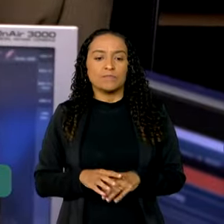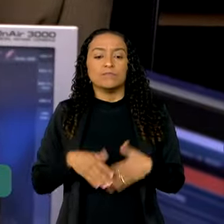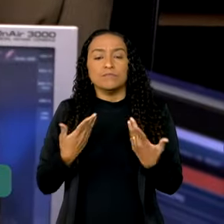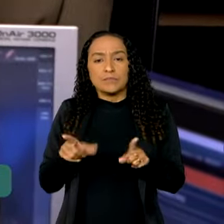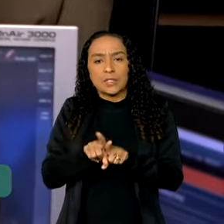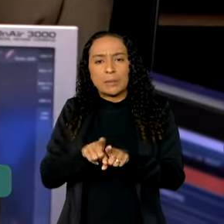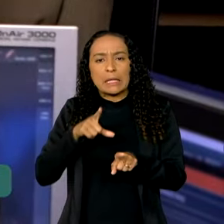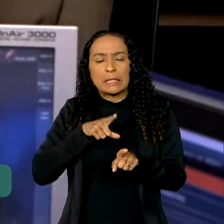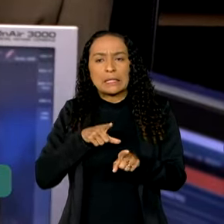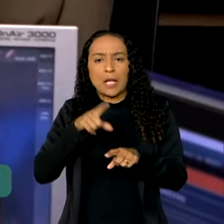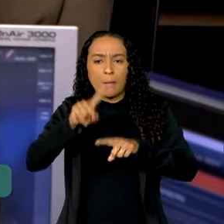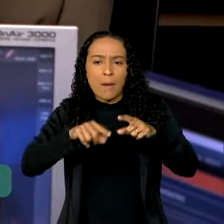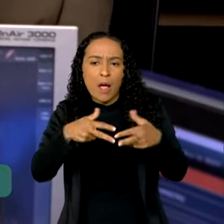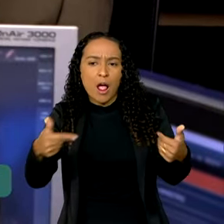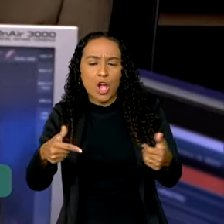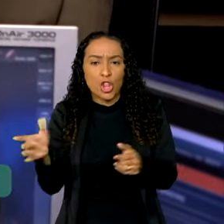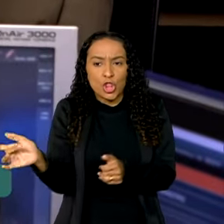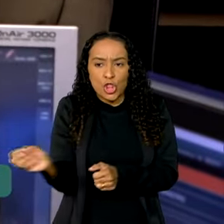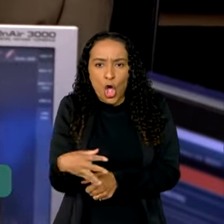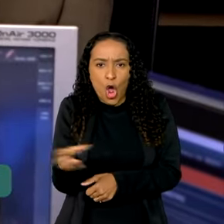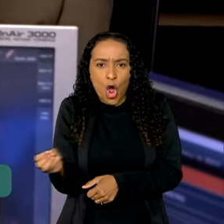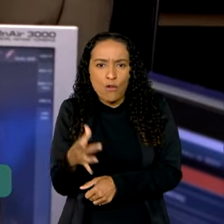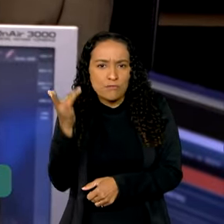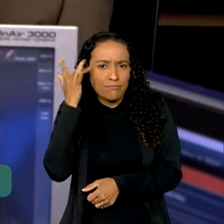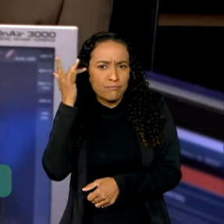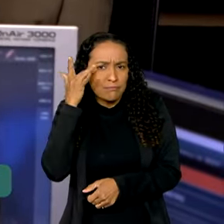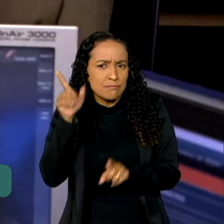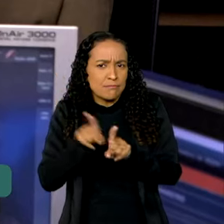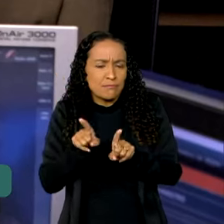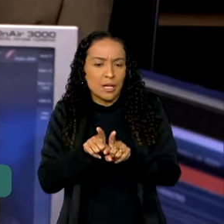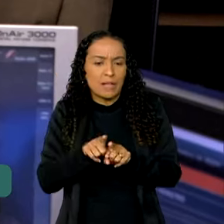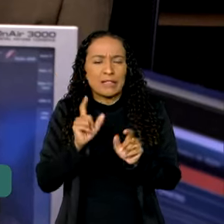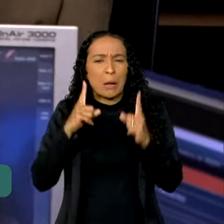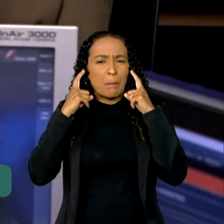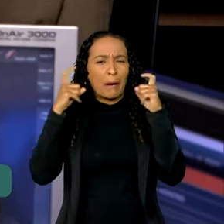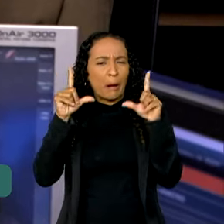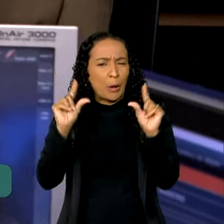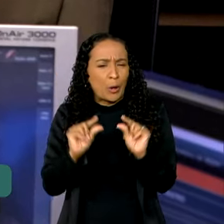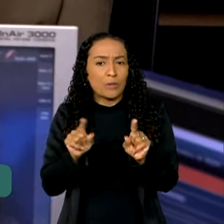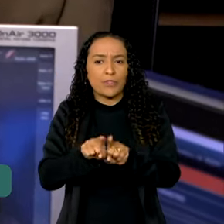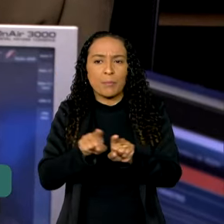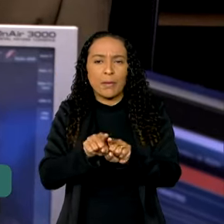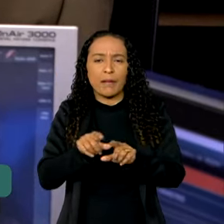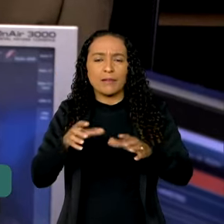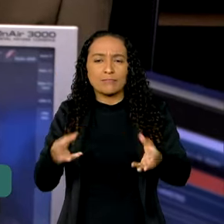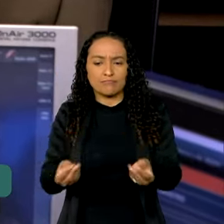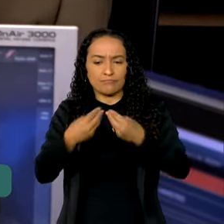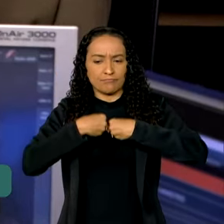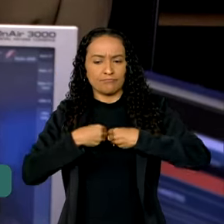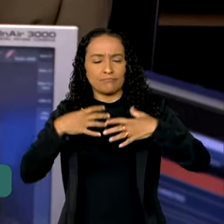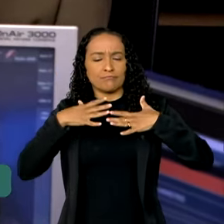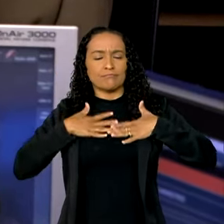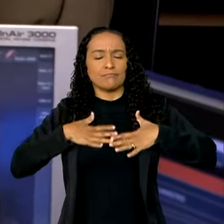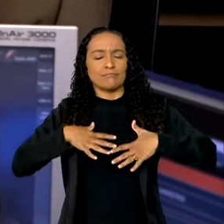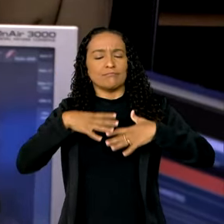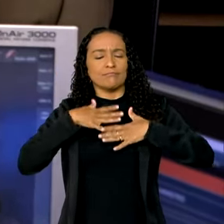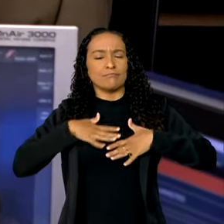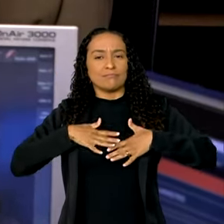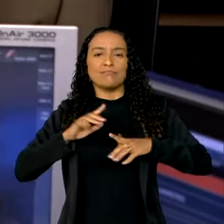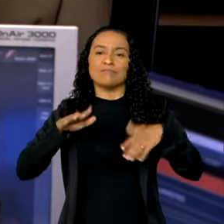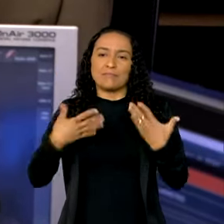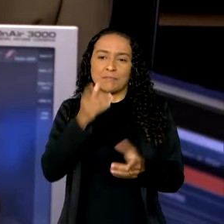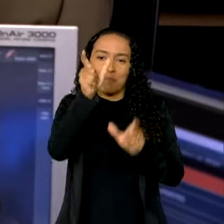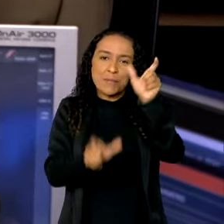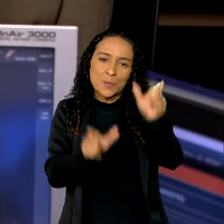também trazer equipamentos modernos, que tem um ruído a menos, trazendo conforto também para as